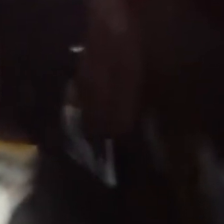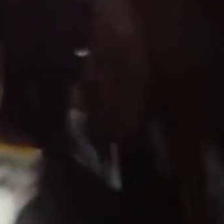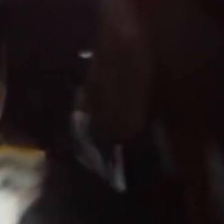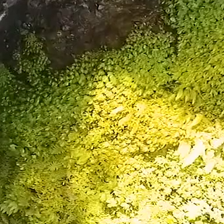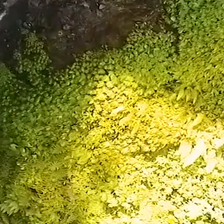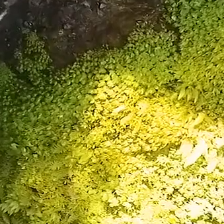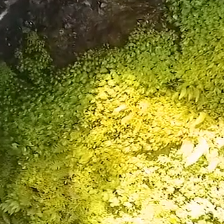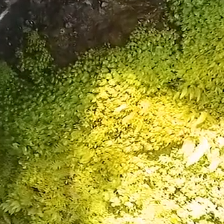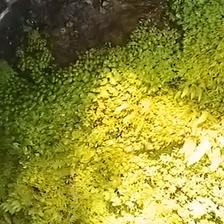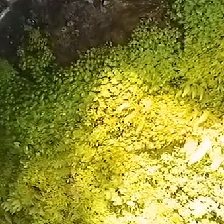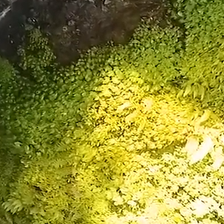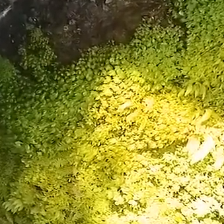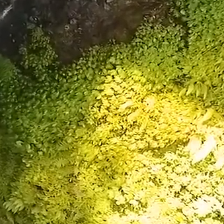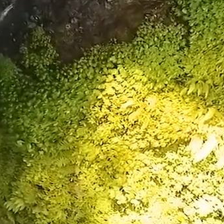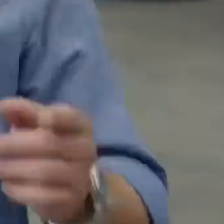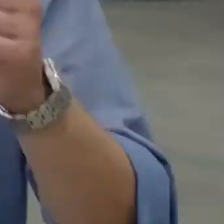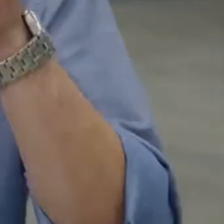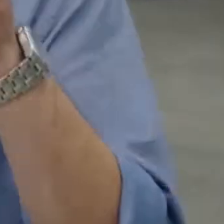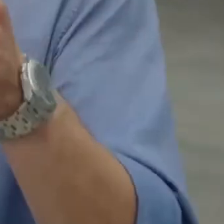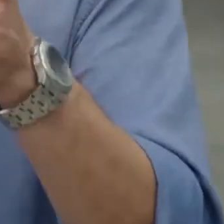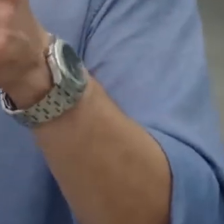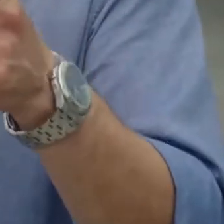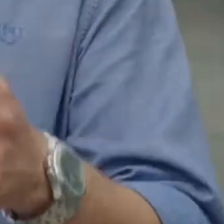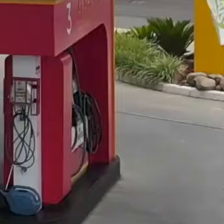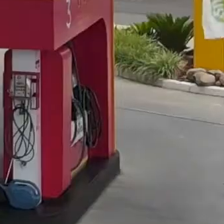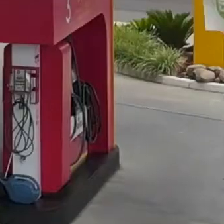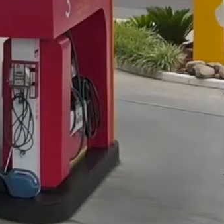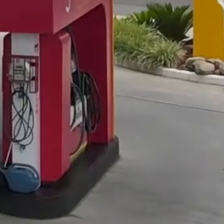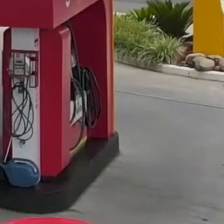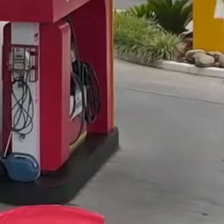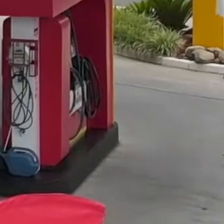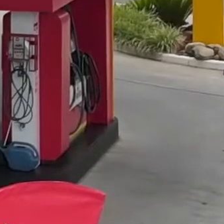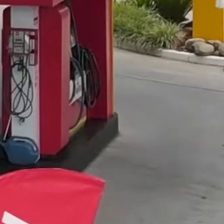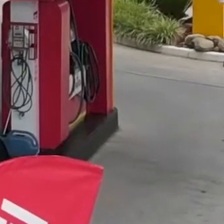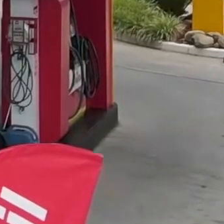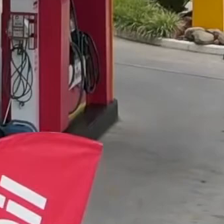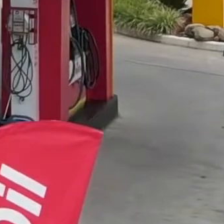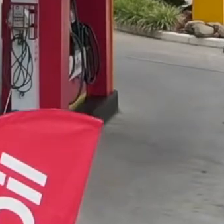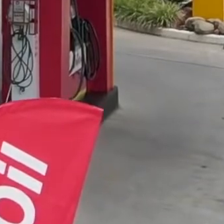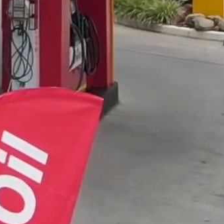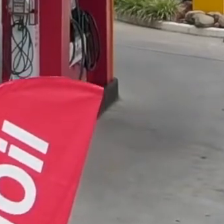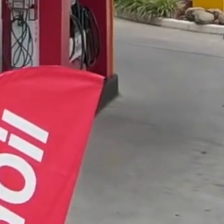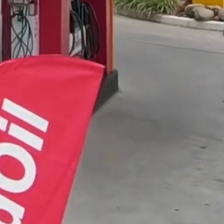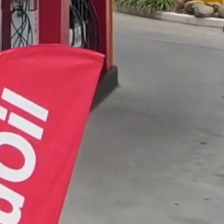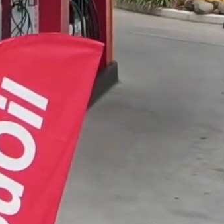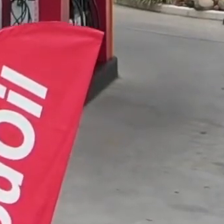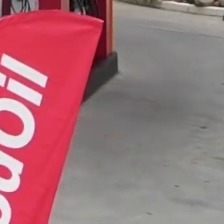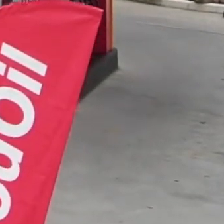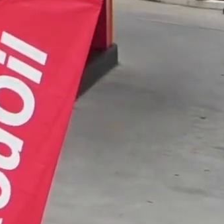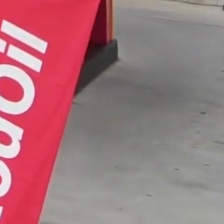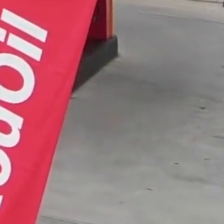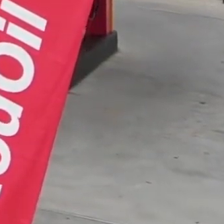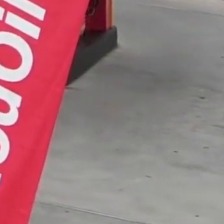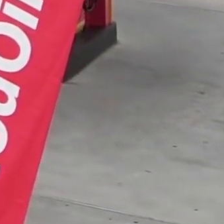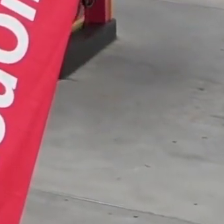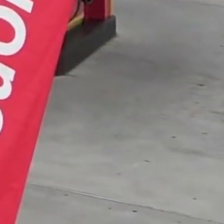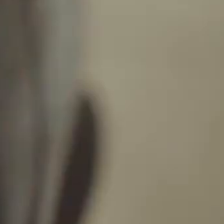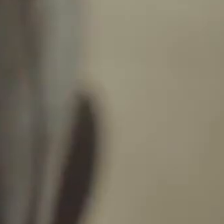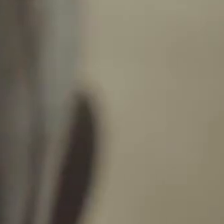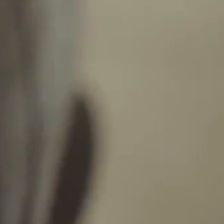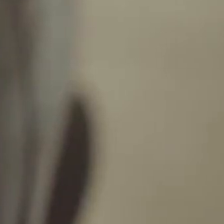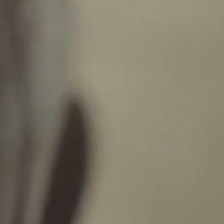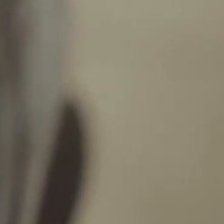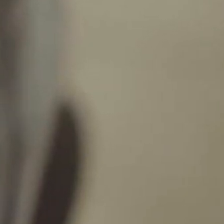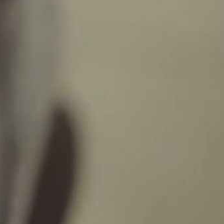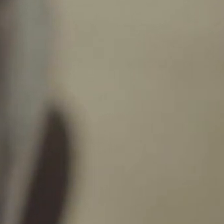o seu carro, para o meio ambiente e para o seu bolso. A escolha é sua. Escolha mais economia e menos poluição.